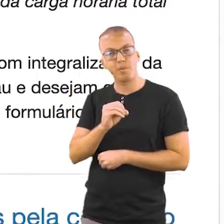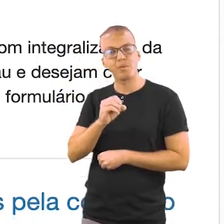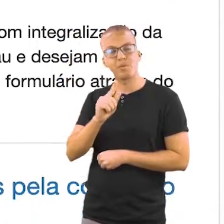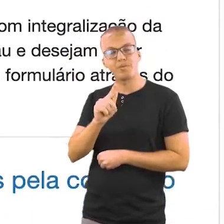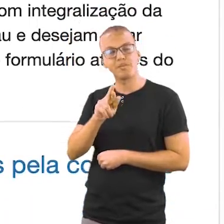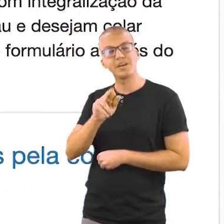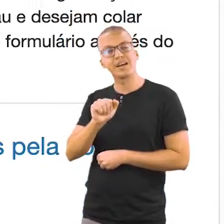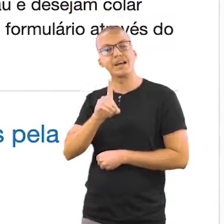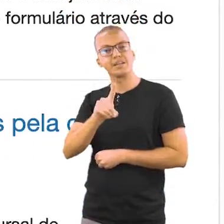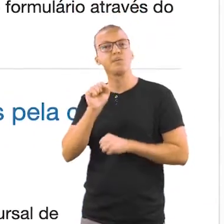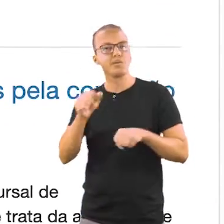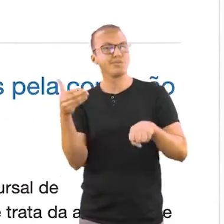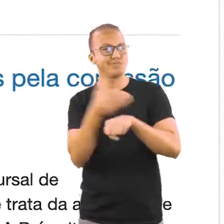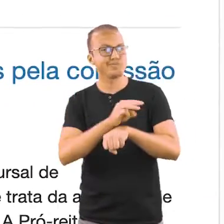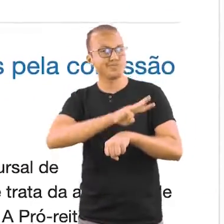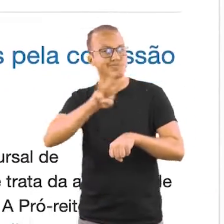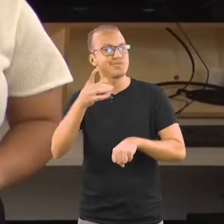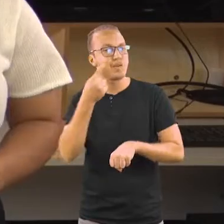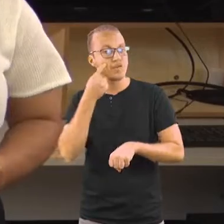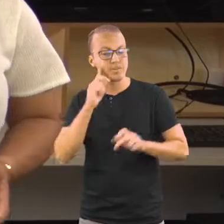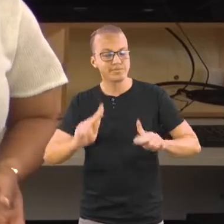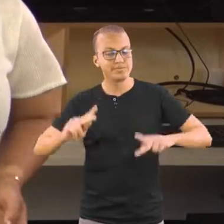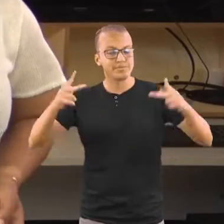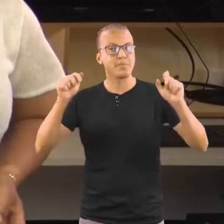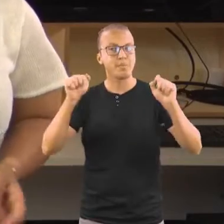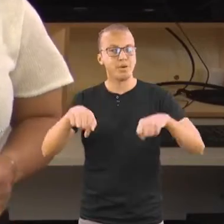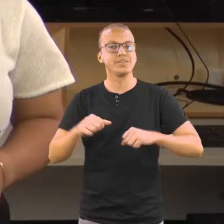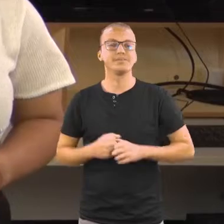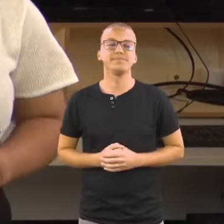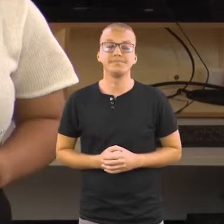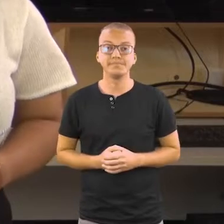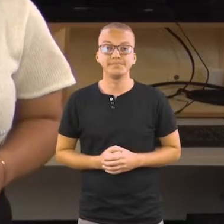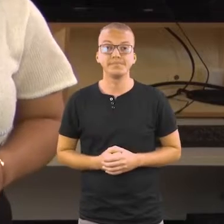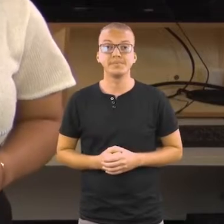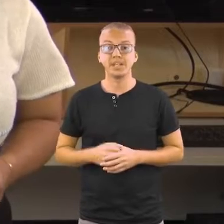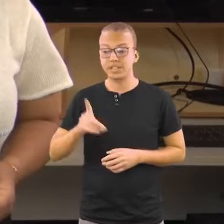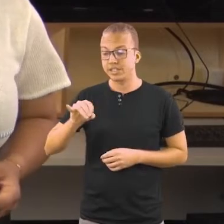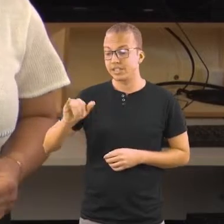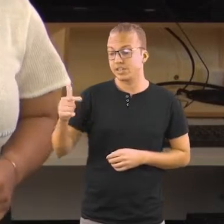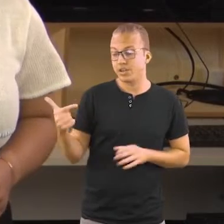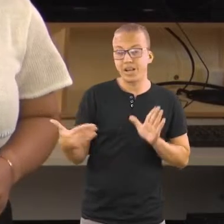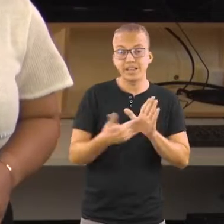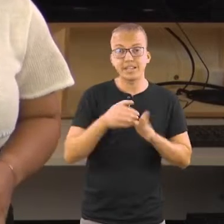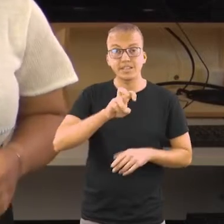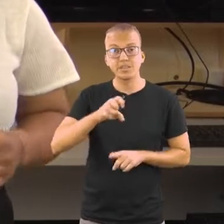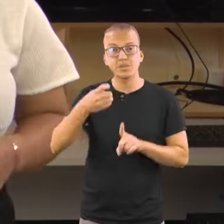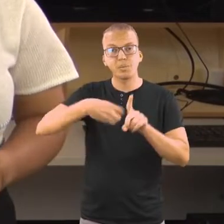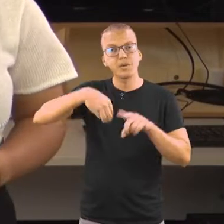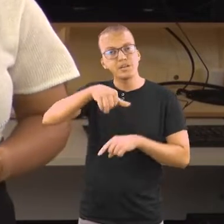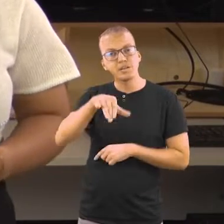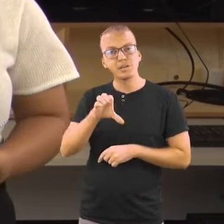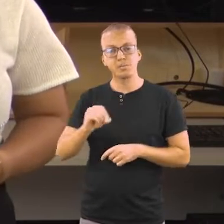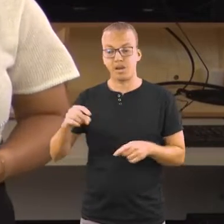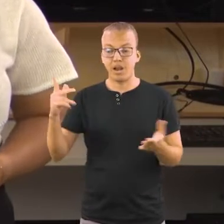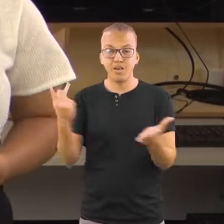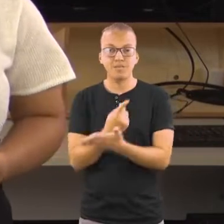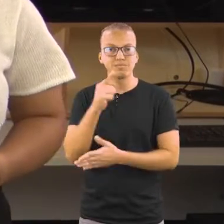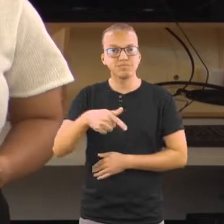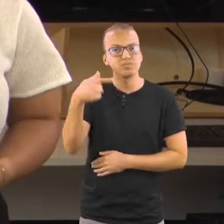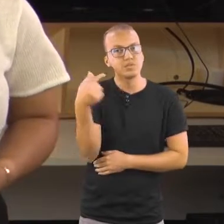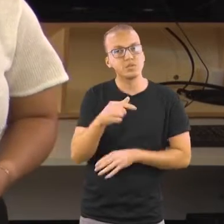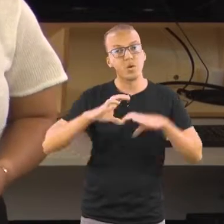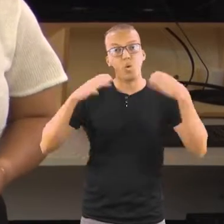o endereço disponível na descrição. E entre os dias 2 e 5 de maio ocorreram no Campo São Cristóvão o 7º Congresso